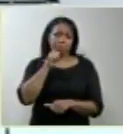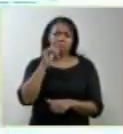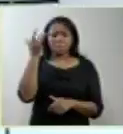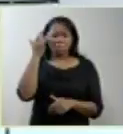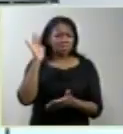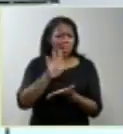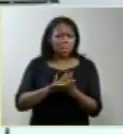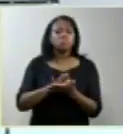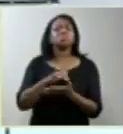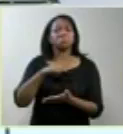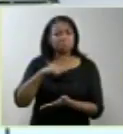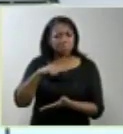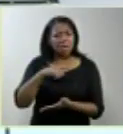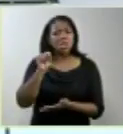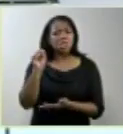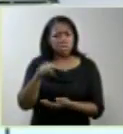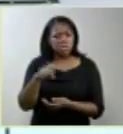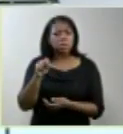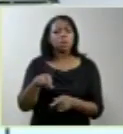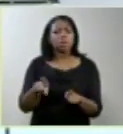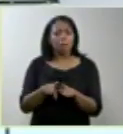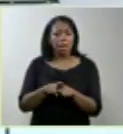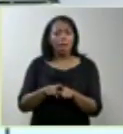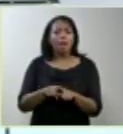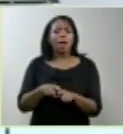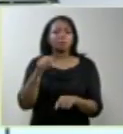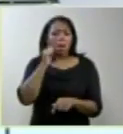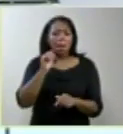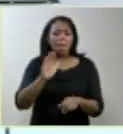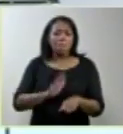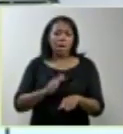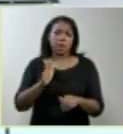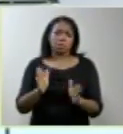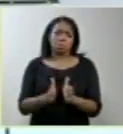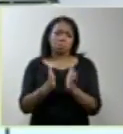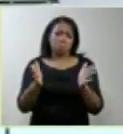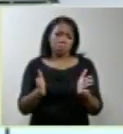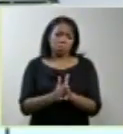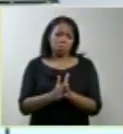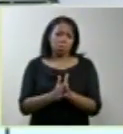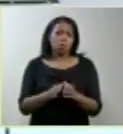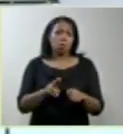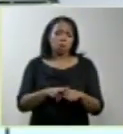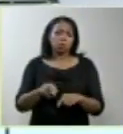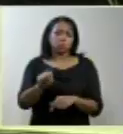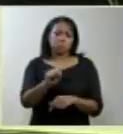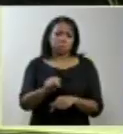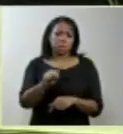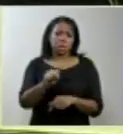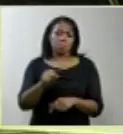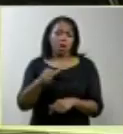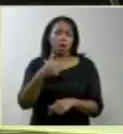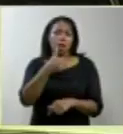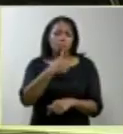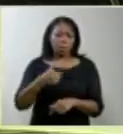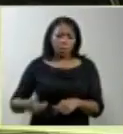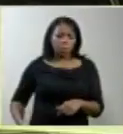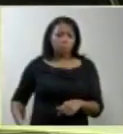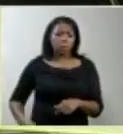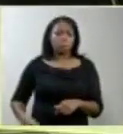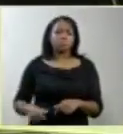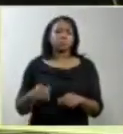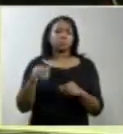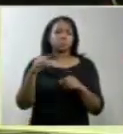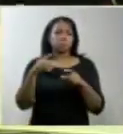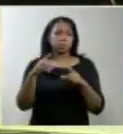e especialmente para gestantes mais pobres, usuários do sistema público brasileiro. Senhor presidente, ministro Marco Aurelio, estou muito satisfeito.